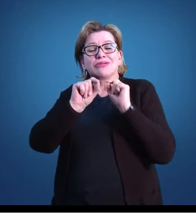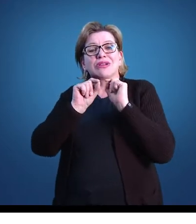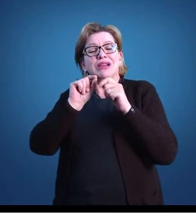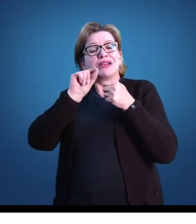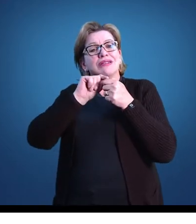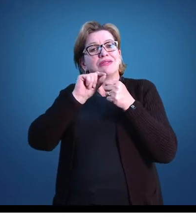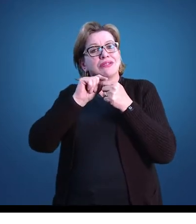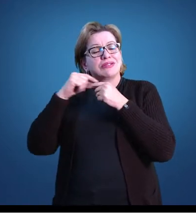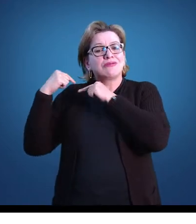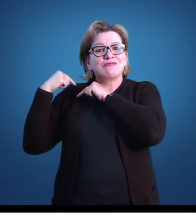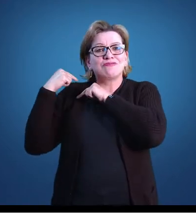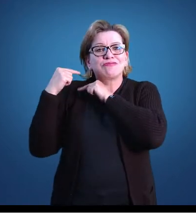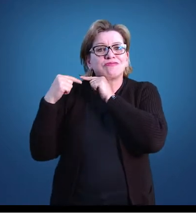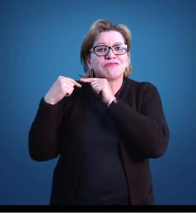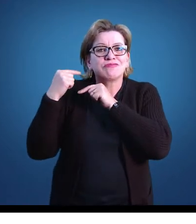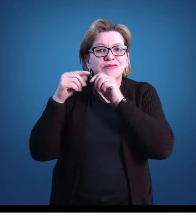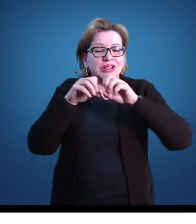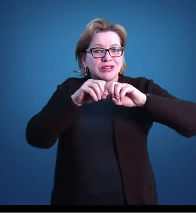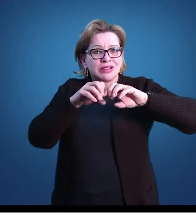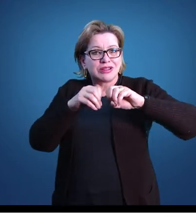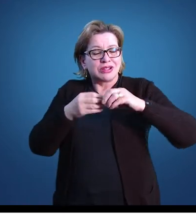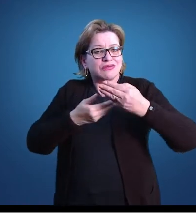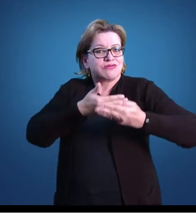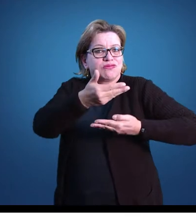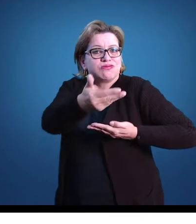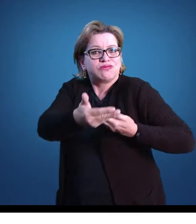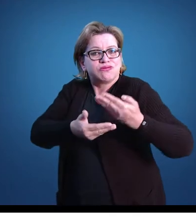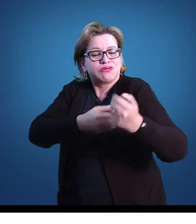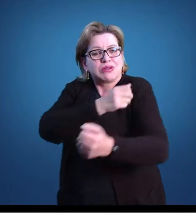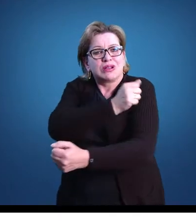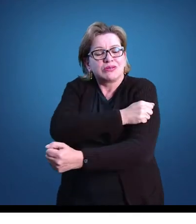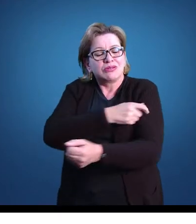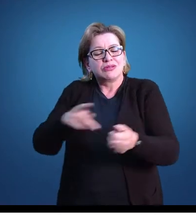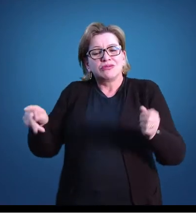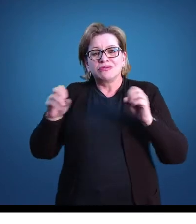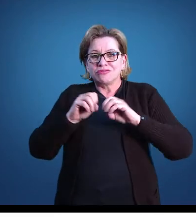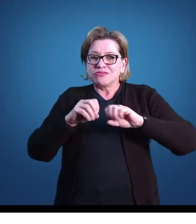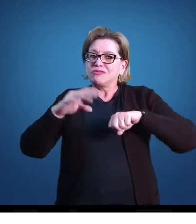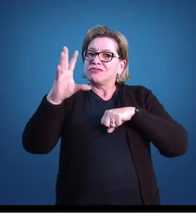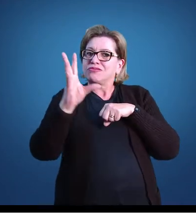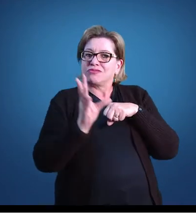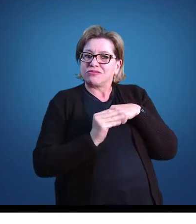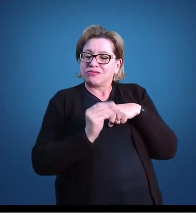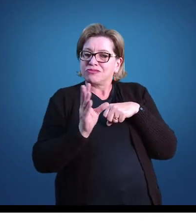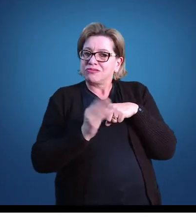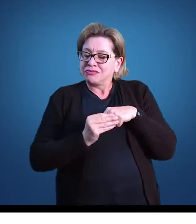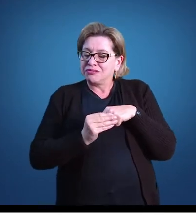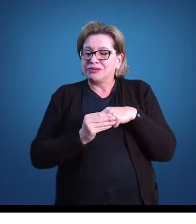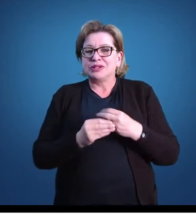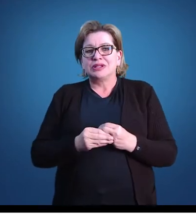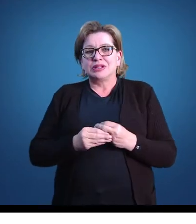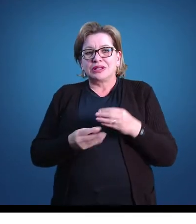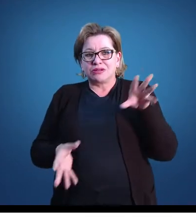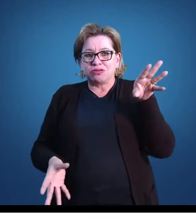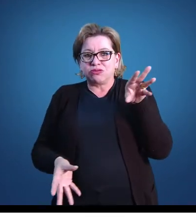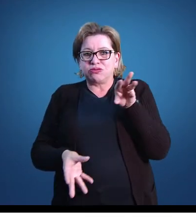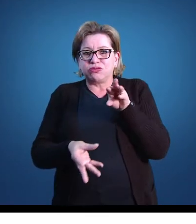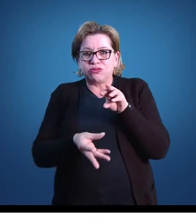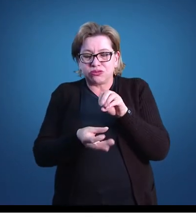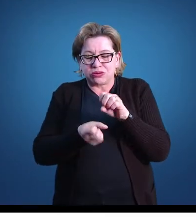educativo que envolve professor e aluno no acesso ao conhecimento. A partir dessa breve